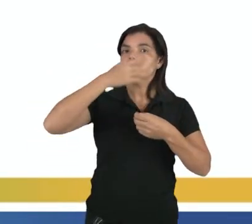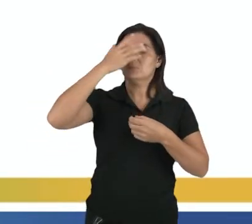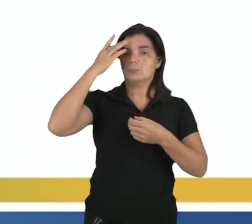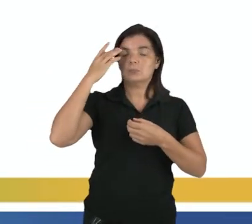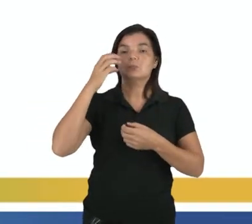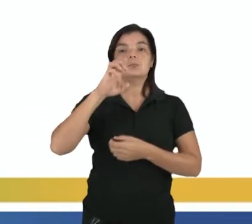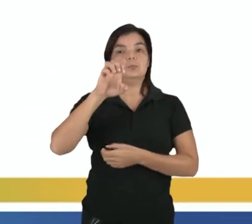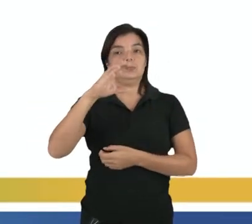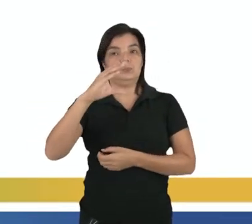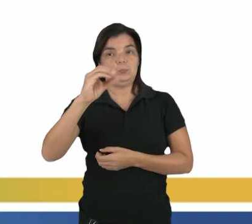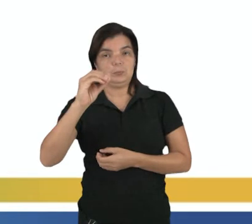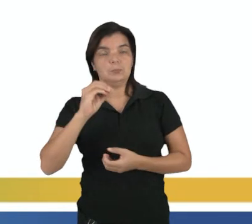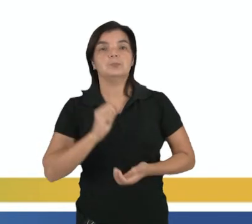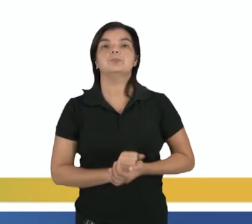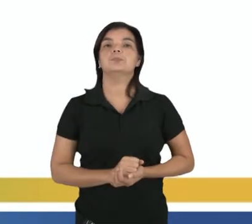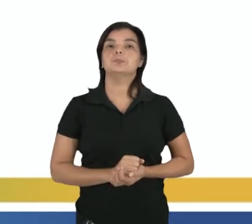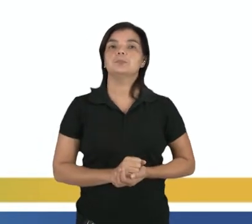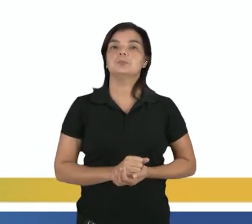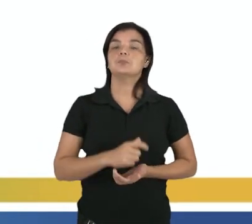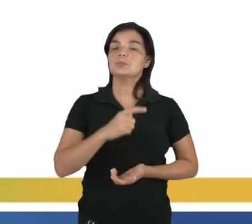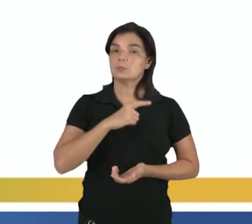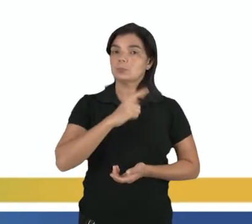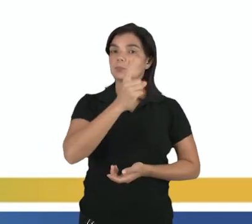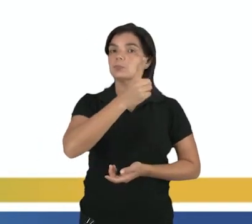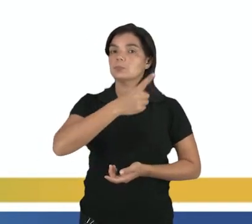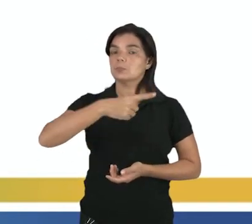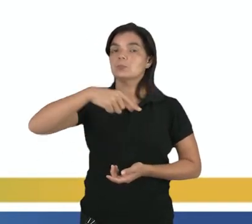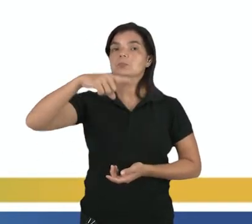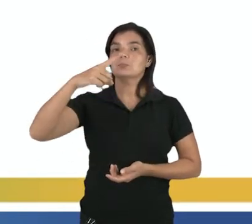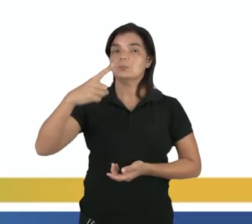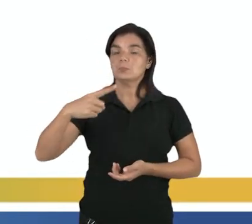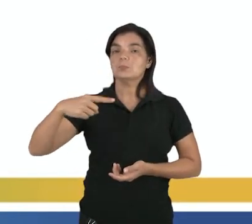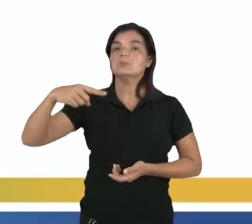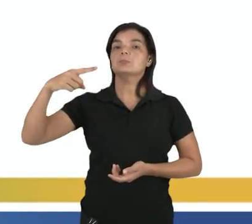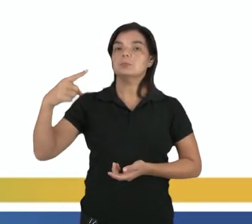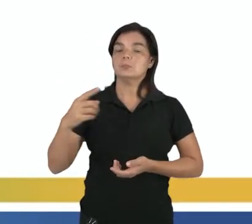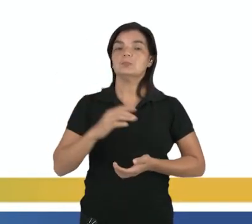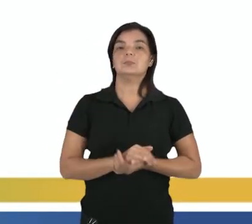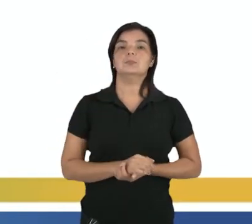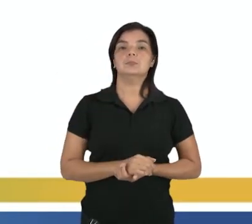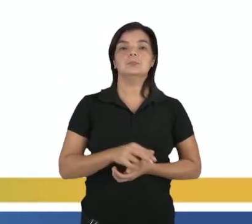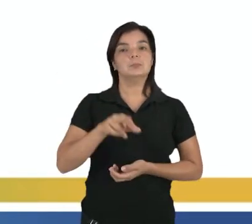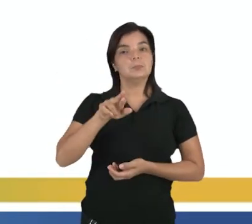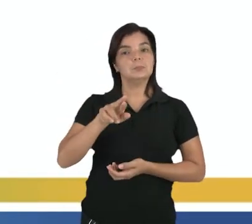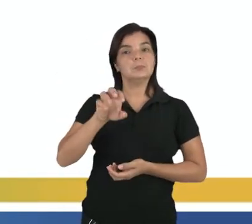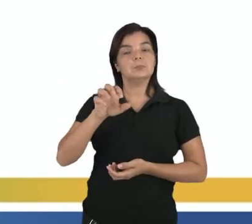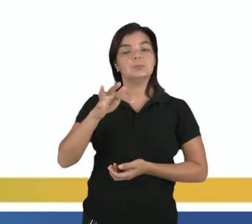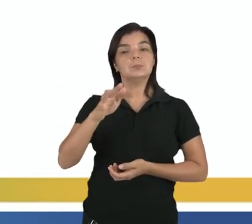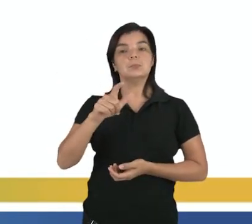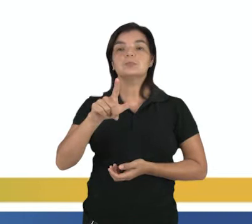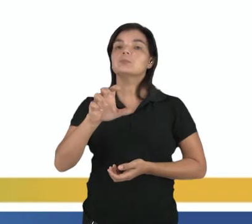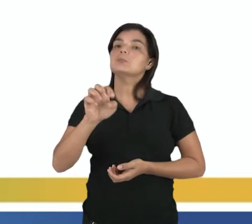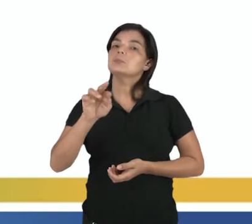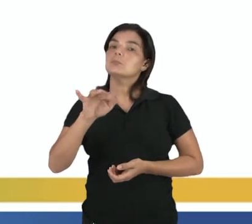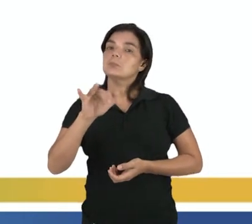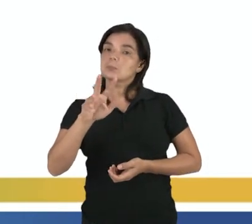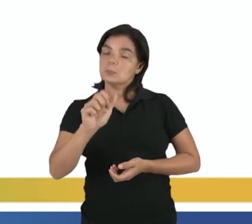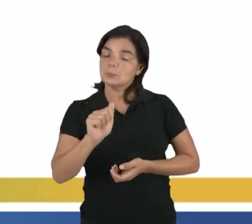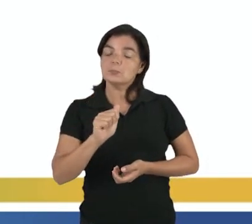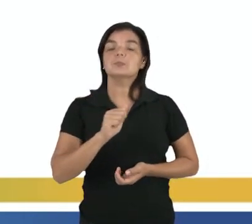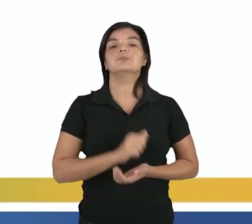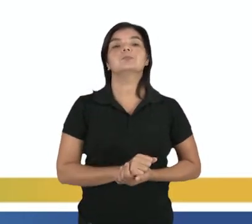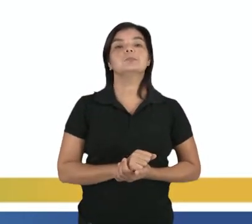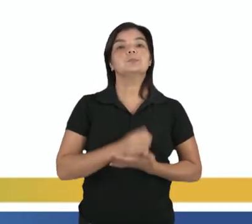Esse é o eco, né? Então tem uma onda incidente, uma onda refletida. Essa onda refletida é o eco.